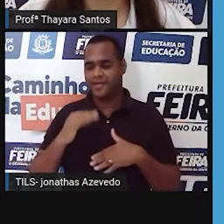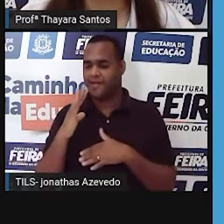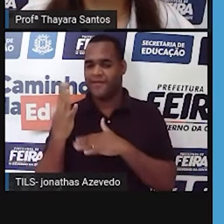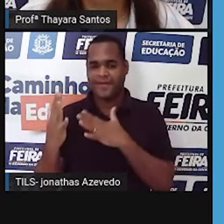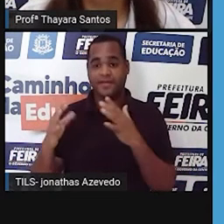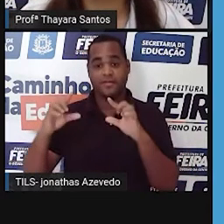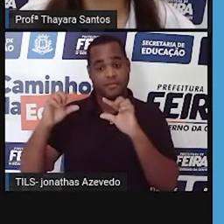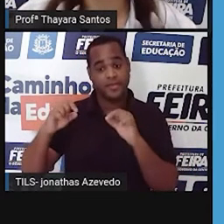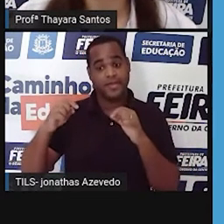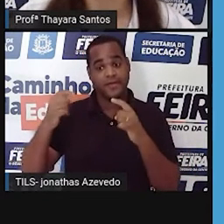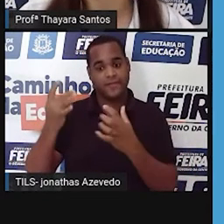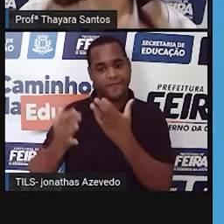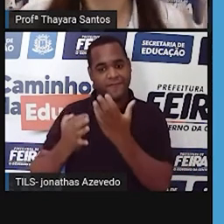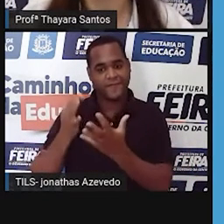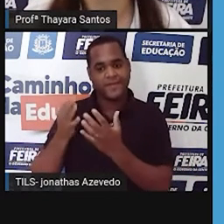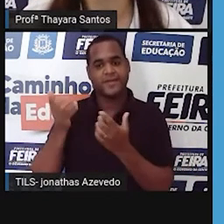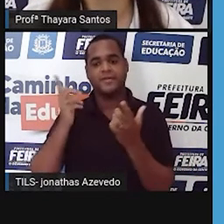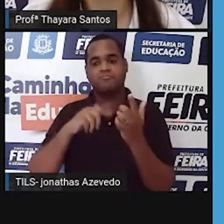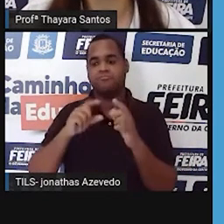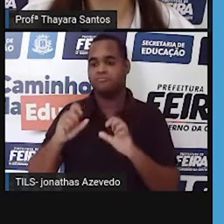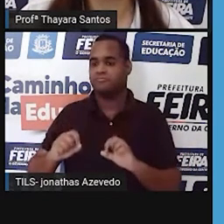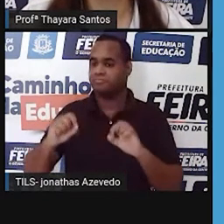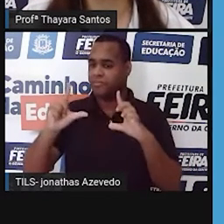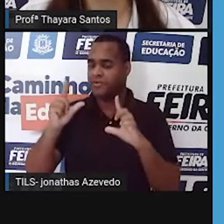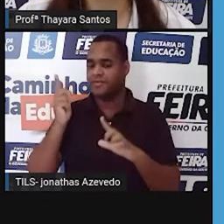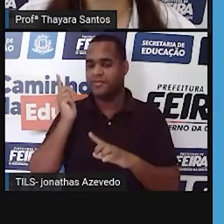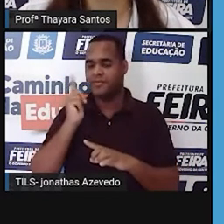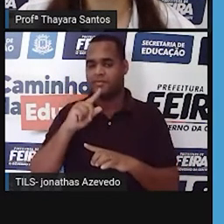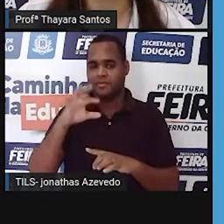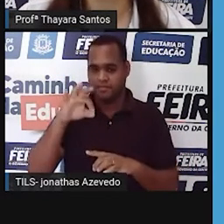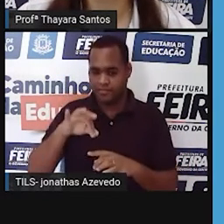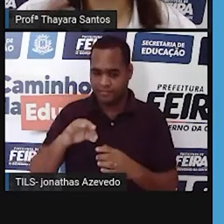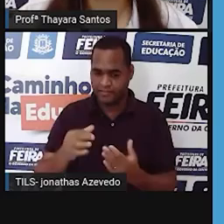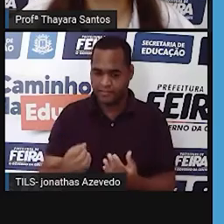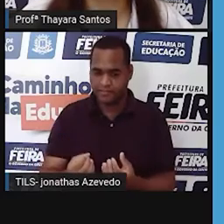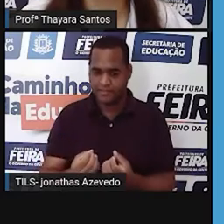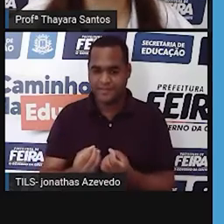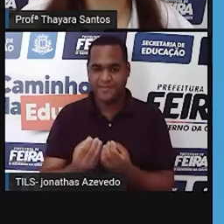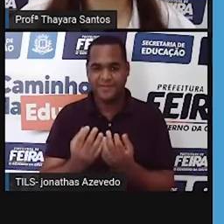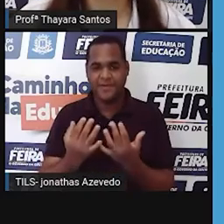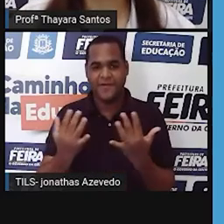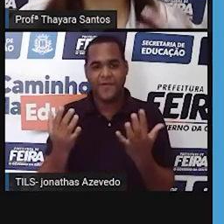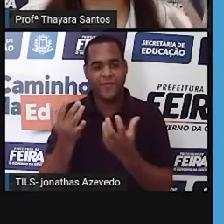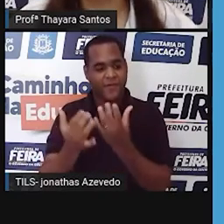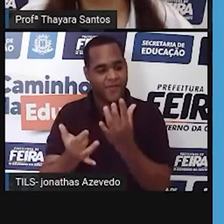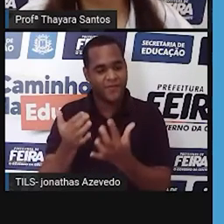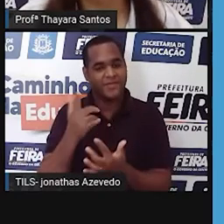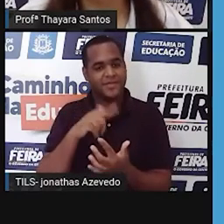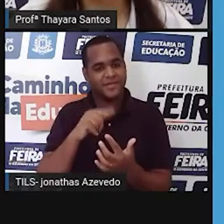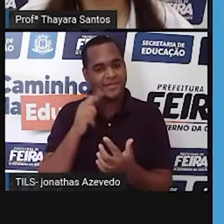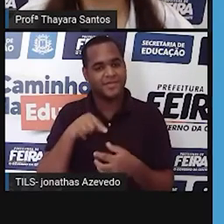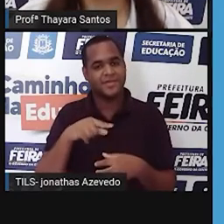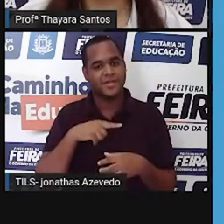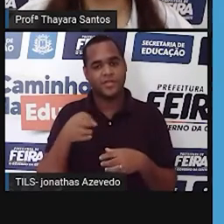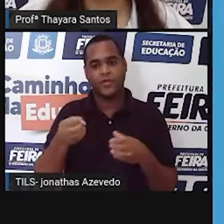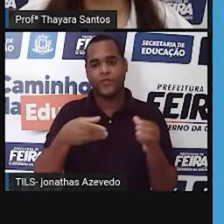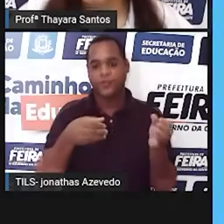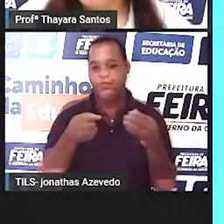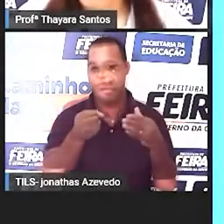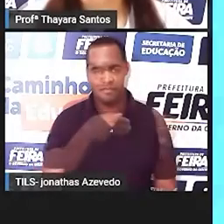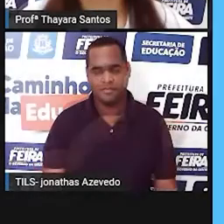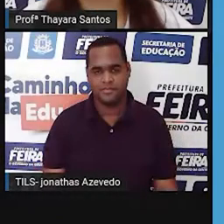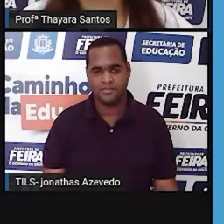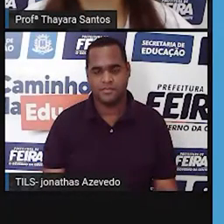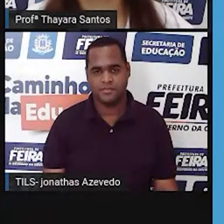precisam desse fogo para tirar a dormência dessas sementes e elas conseguirem germinar e nascerem novas plantas ali no ambiente.